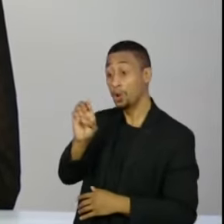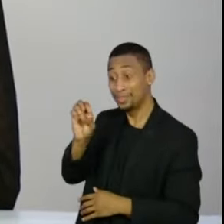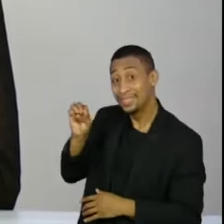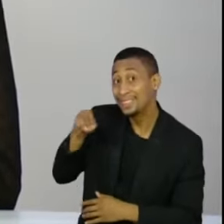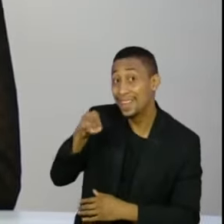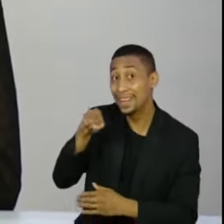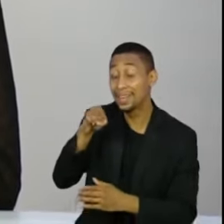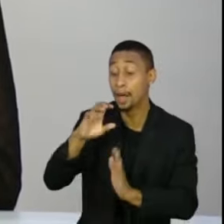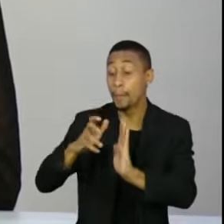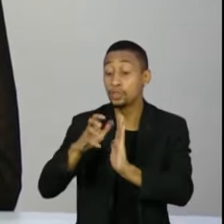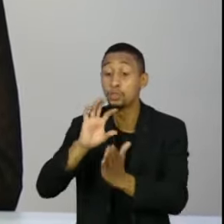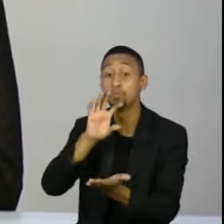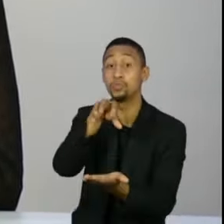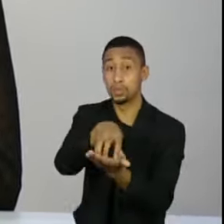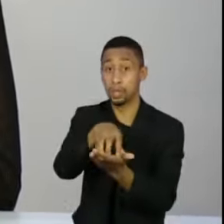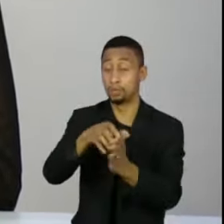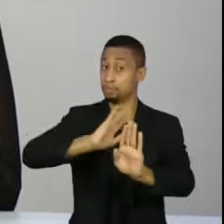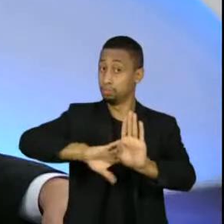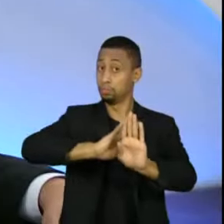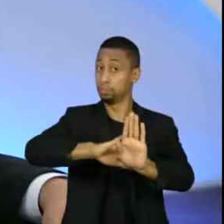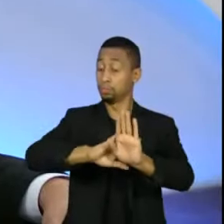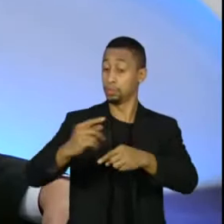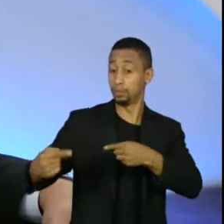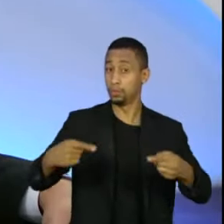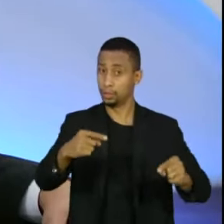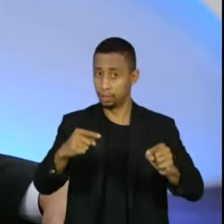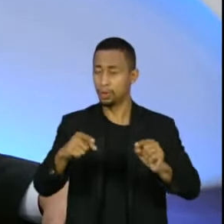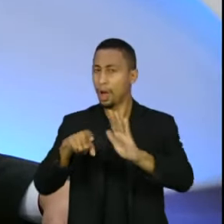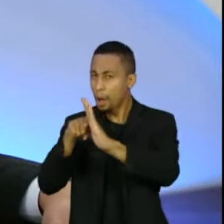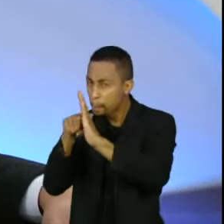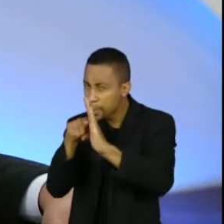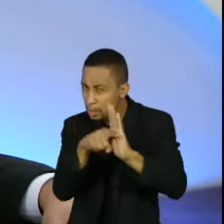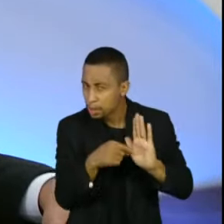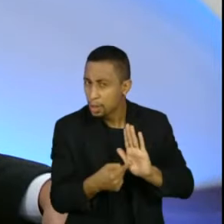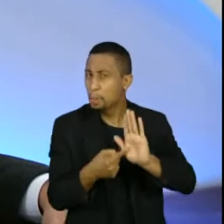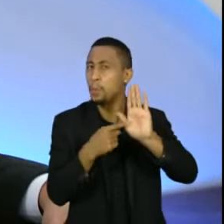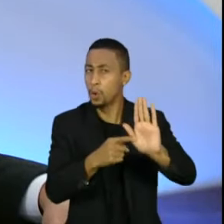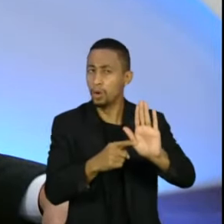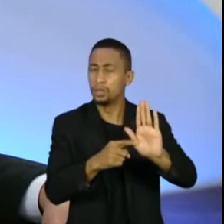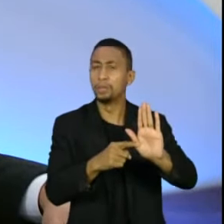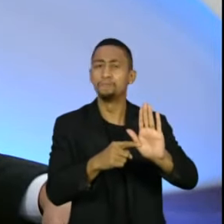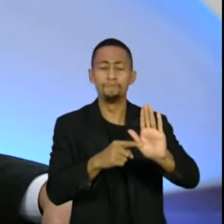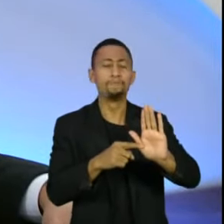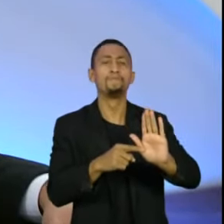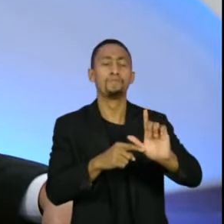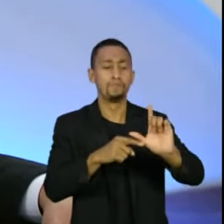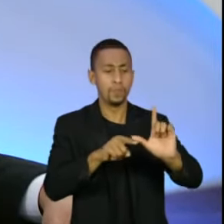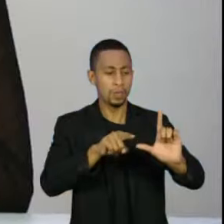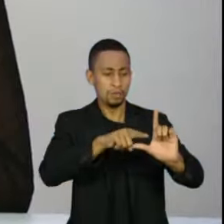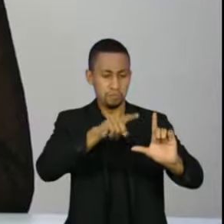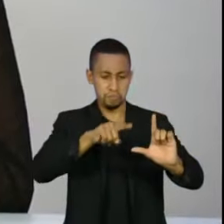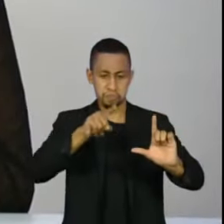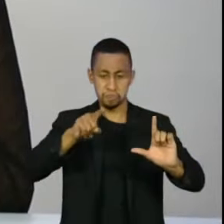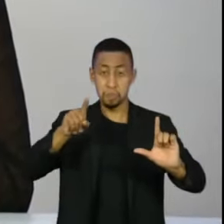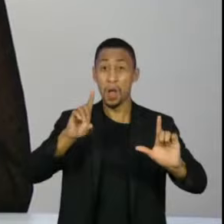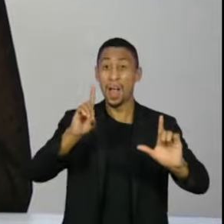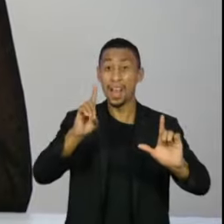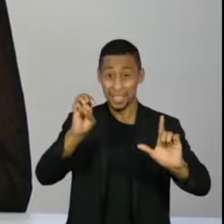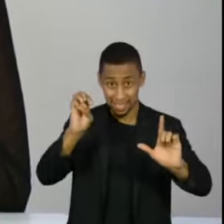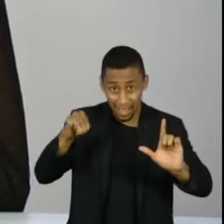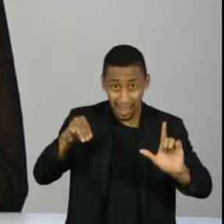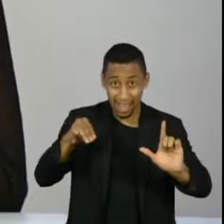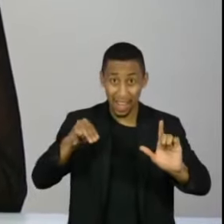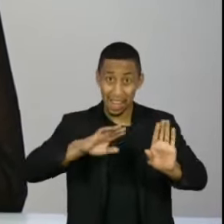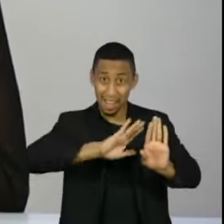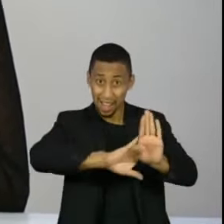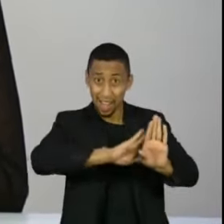ideológico. A consultoria Quest tem uma pesquisa que mostra que agora o DEM estaria à direita. O senhor acha que o senhor é um nome viável